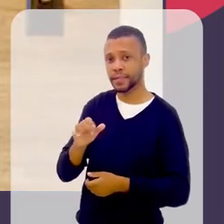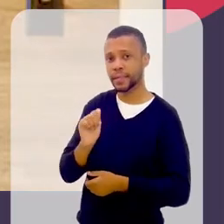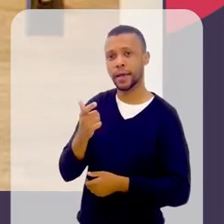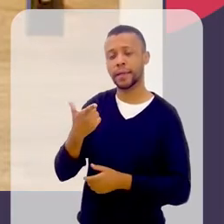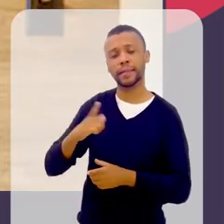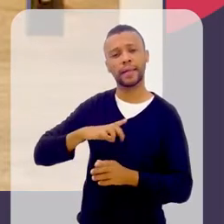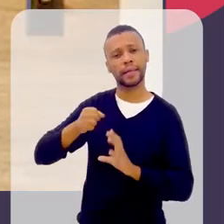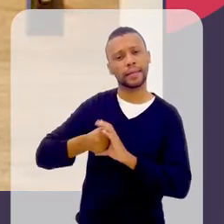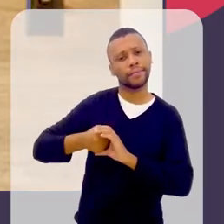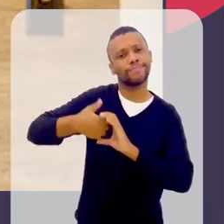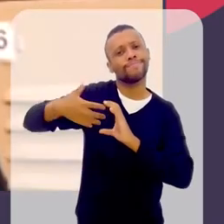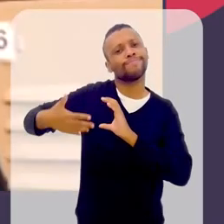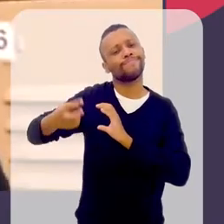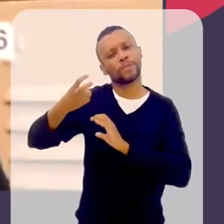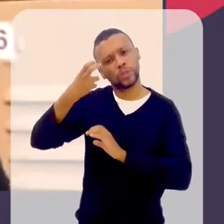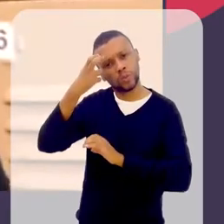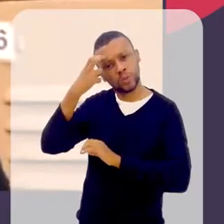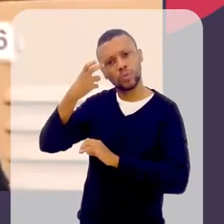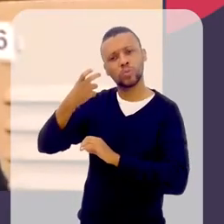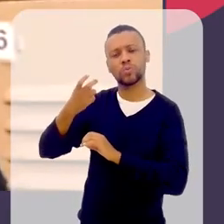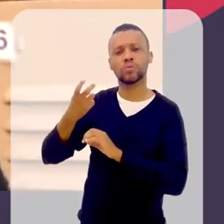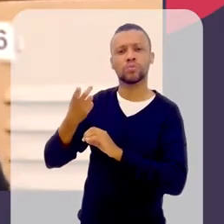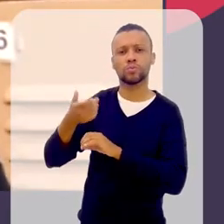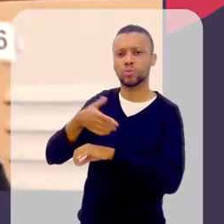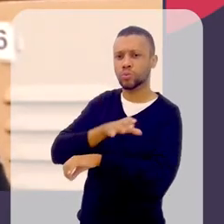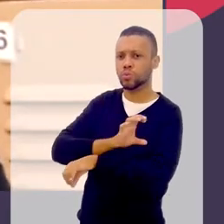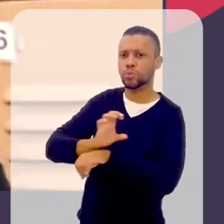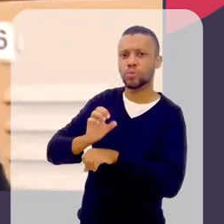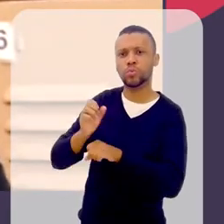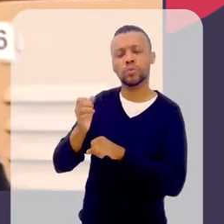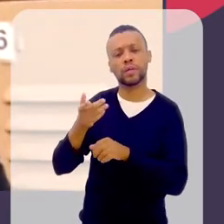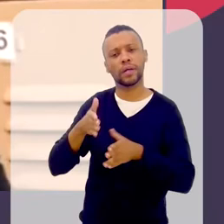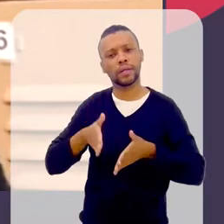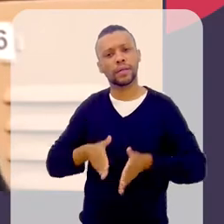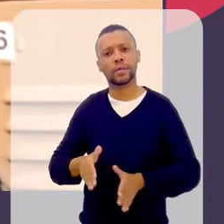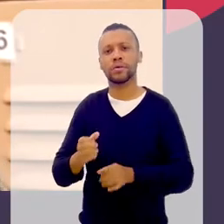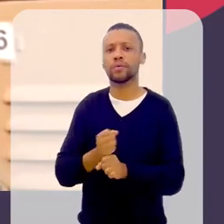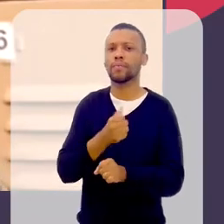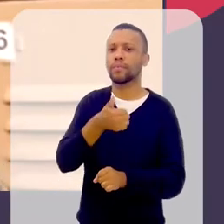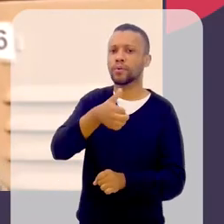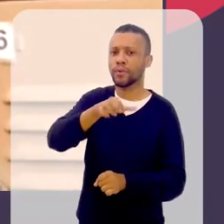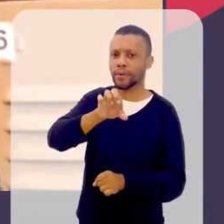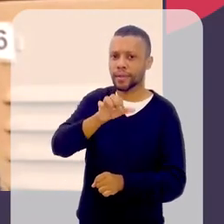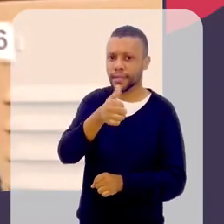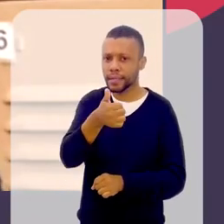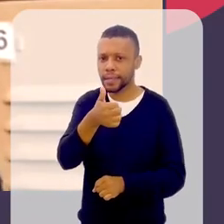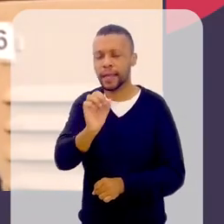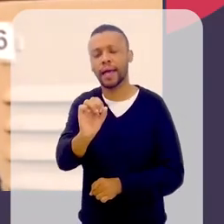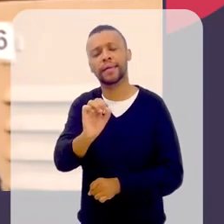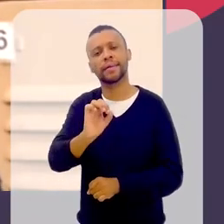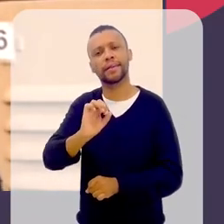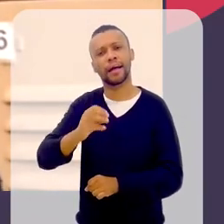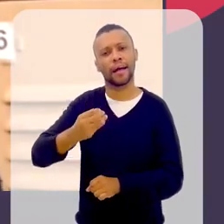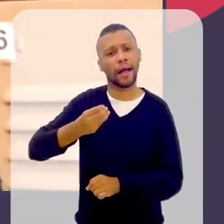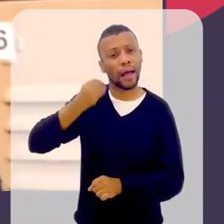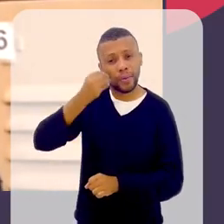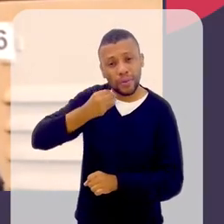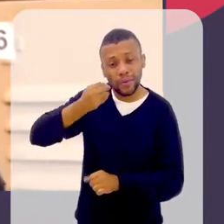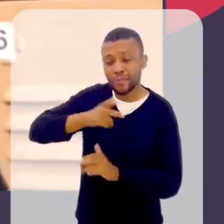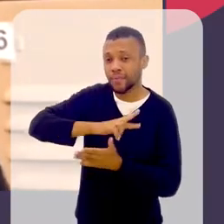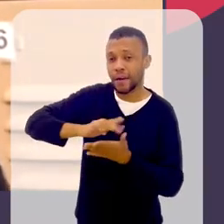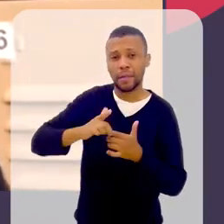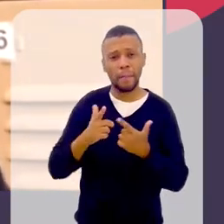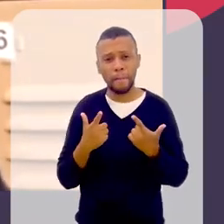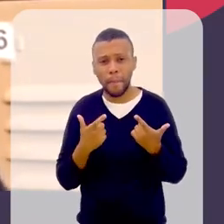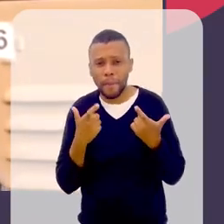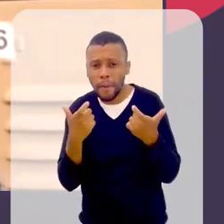a Anísia tem um pouco disso tudo, né? Ela nasceu em 1810, ela viveu várias guerras regionais, ela